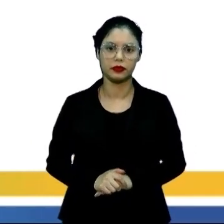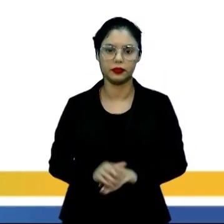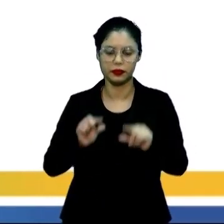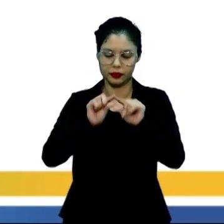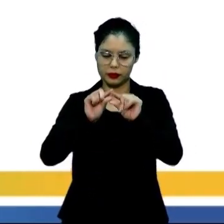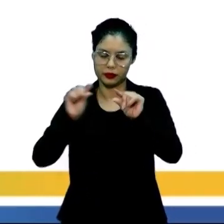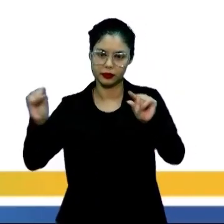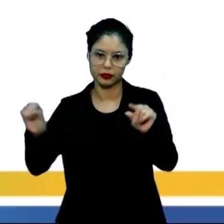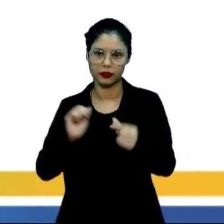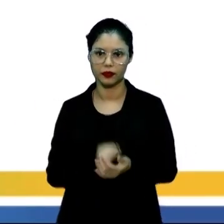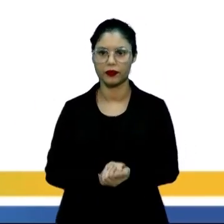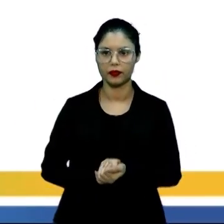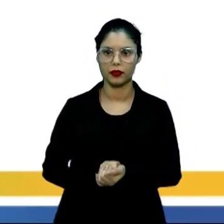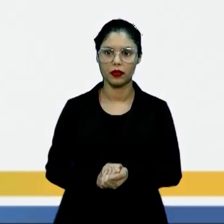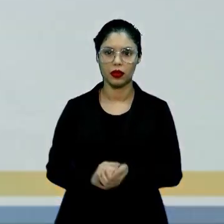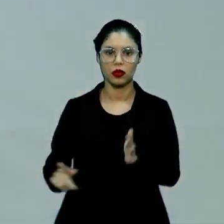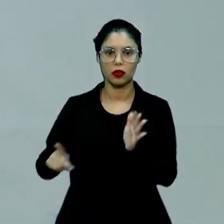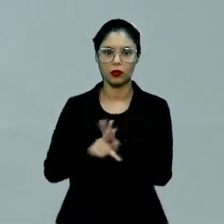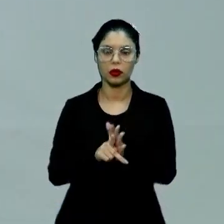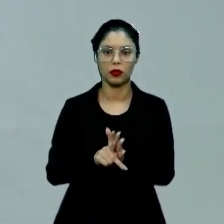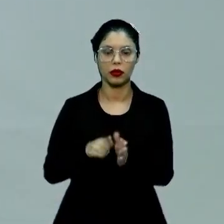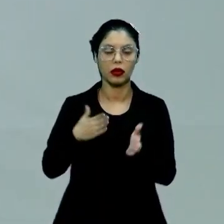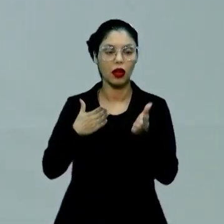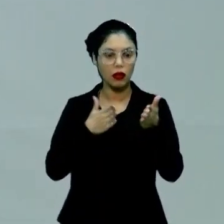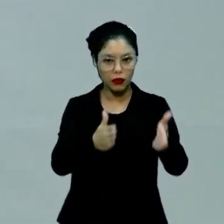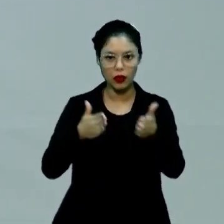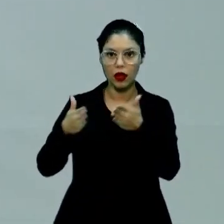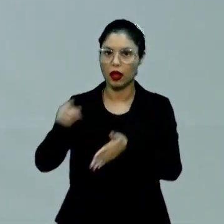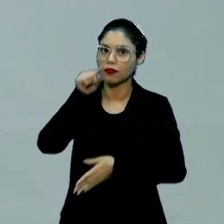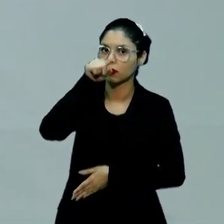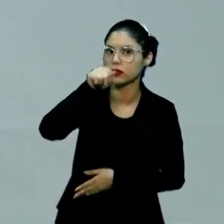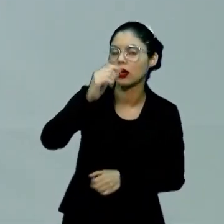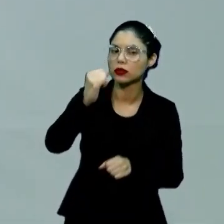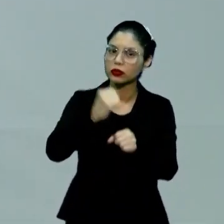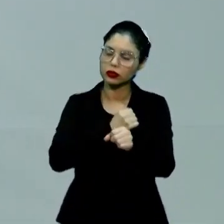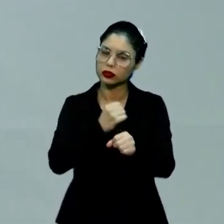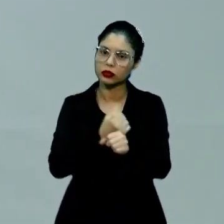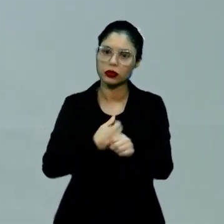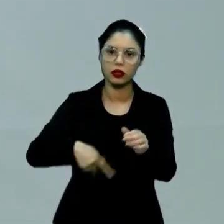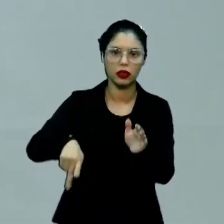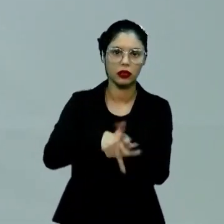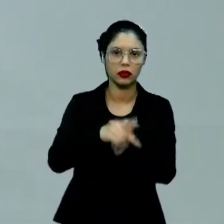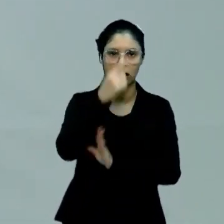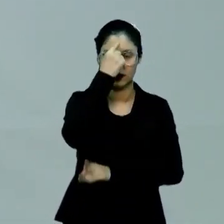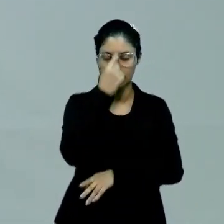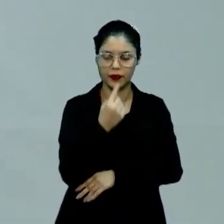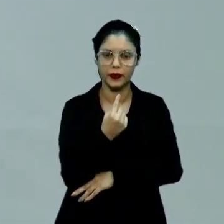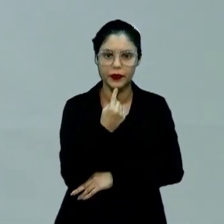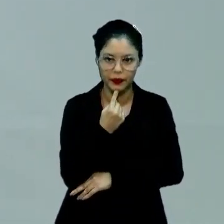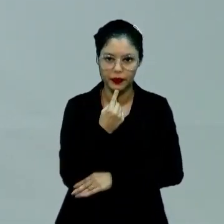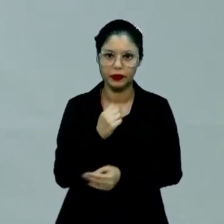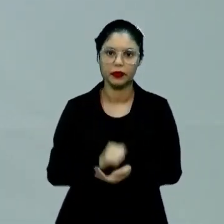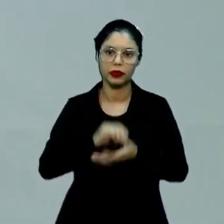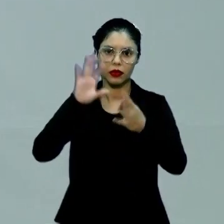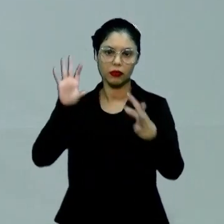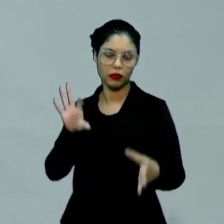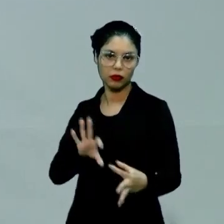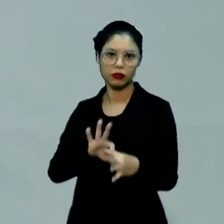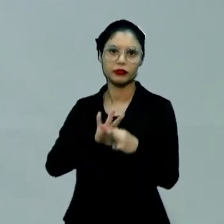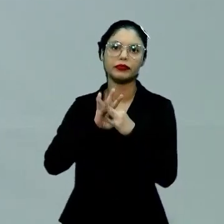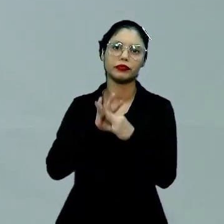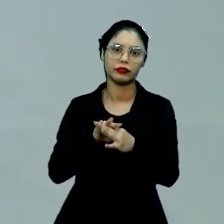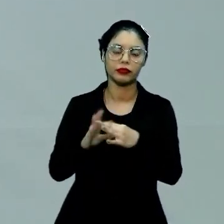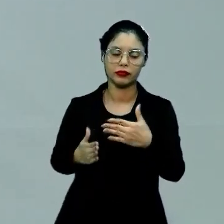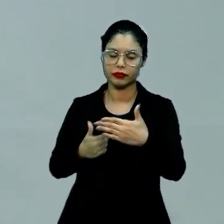para vocês identificarem que é trilhar seu próprio caminho, que é você construir a sua imagem, você ter a correlação de